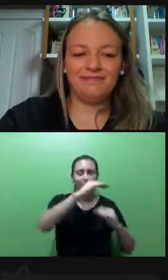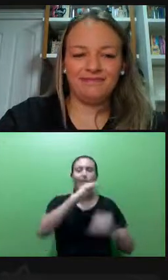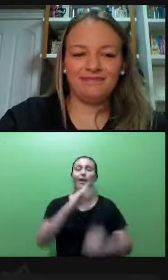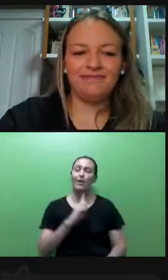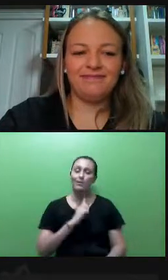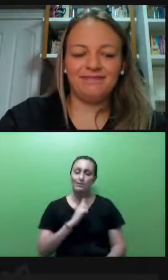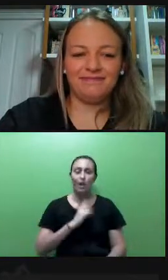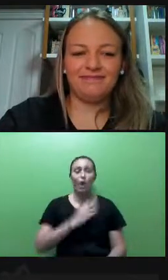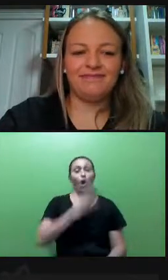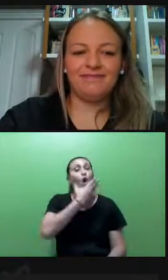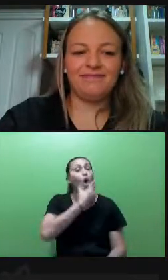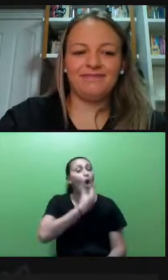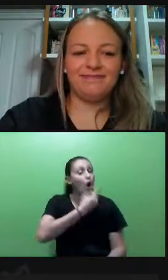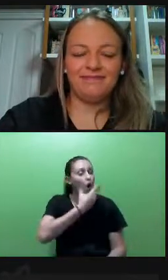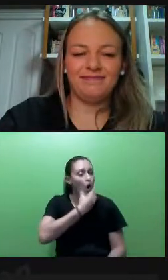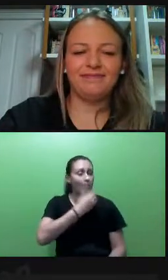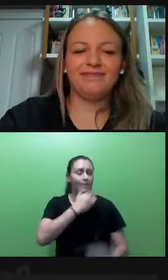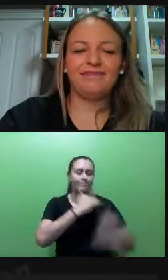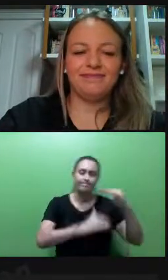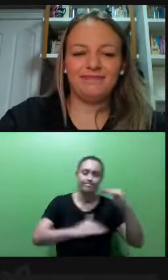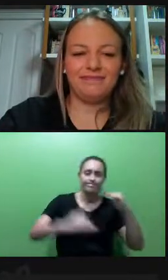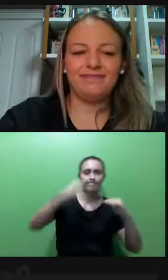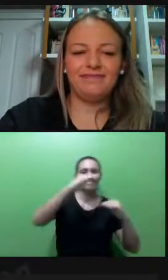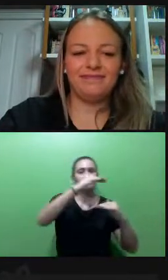brancos héteros assumindo